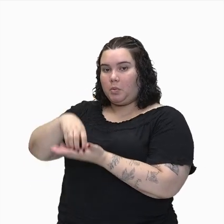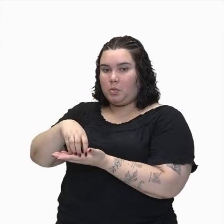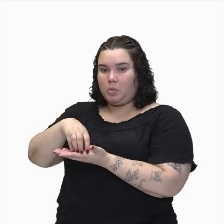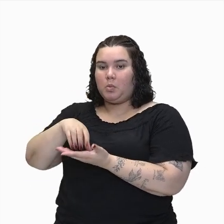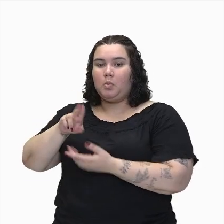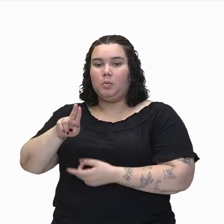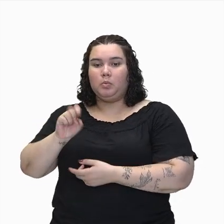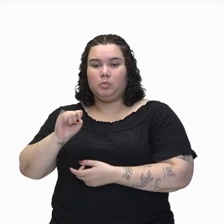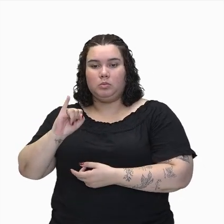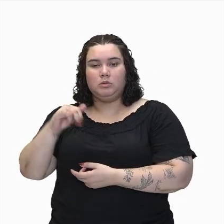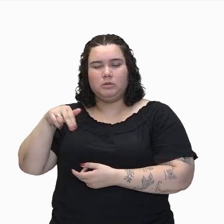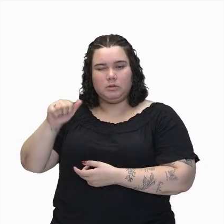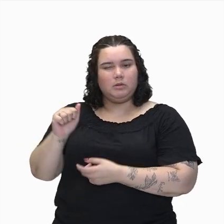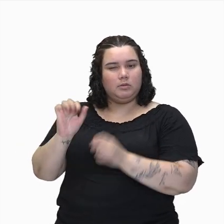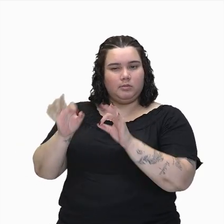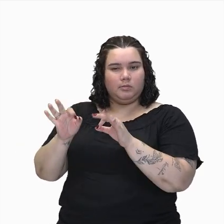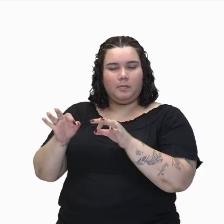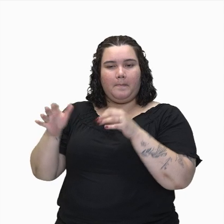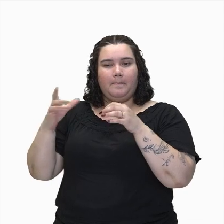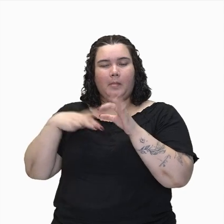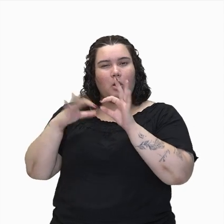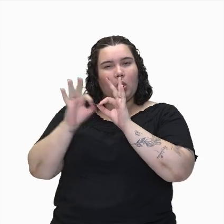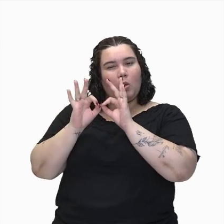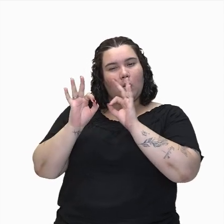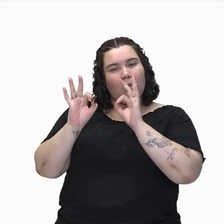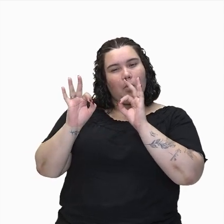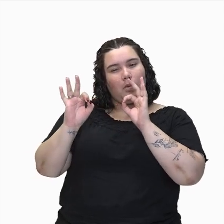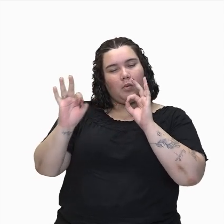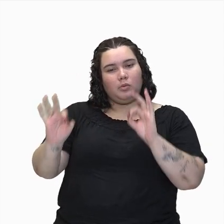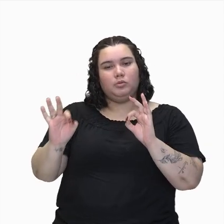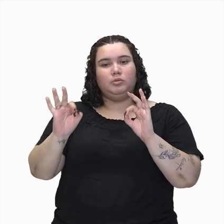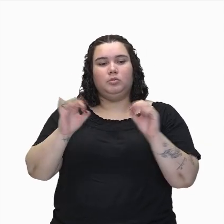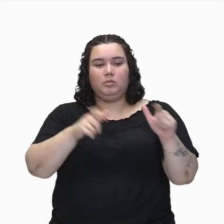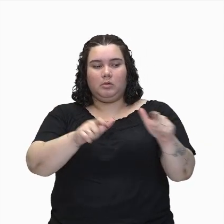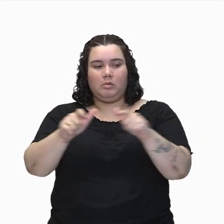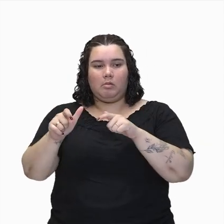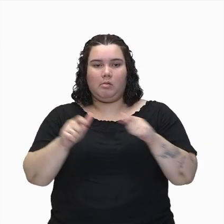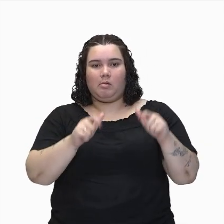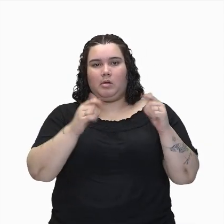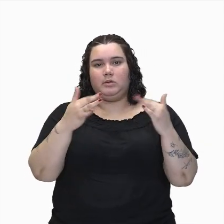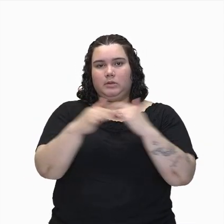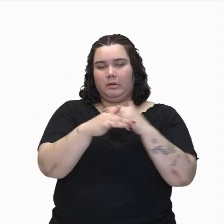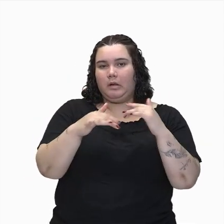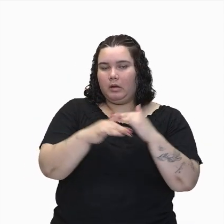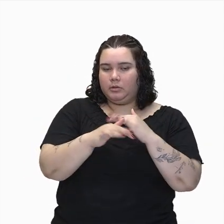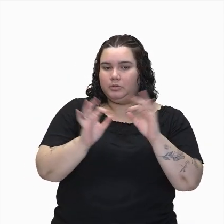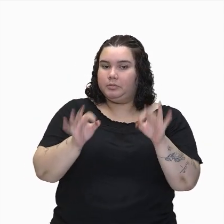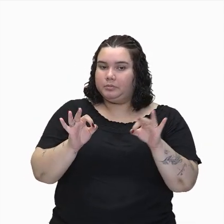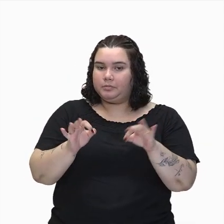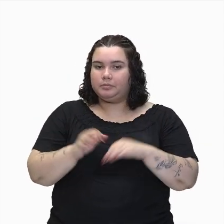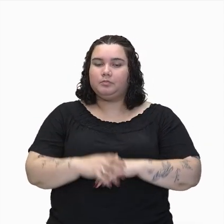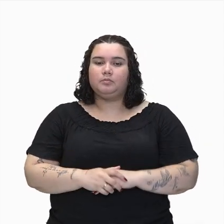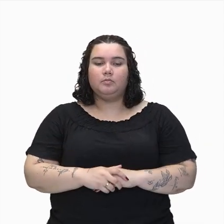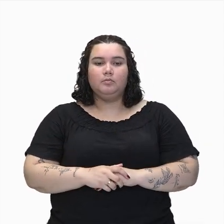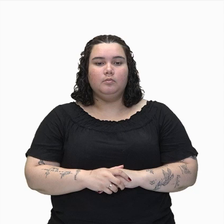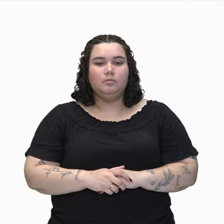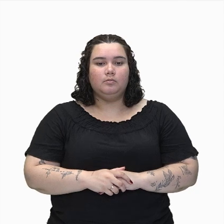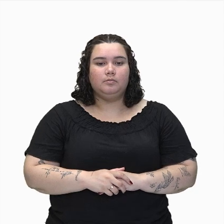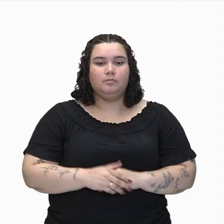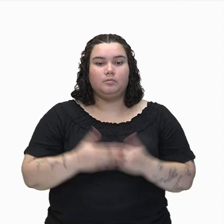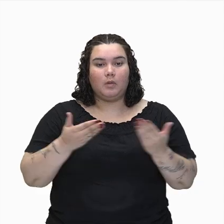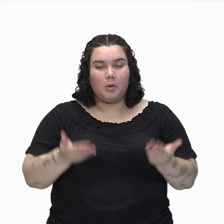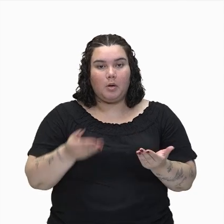elétrica que estão geralmente muito distantes dos centros consumidores, tá, pessoal? Então, mais uma vez, é uma